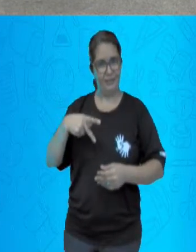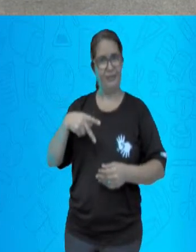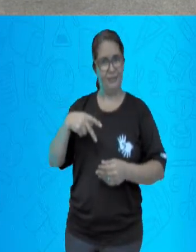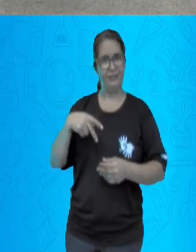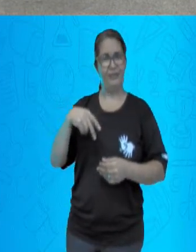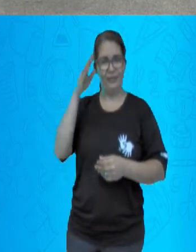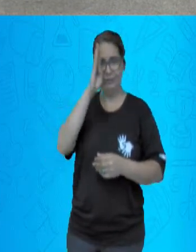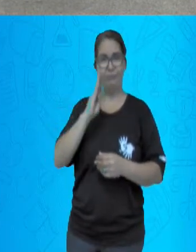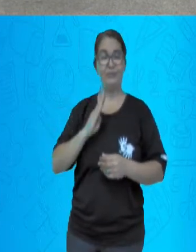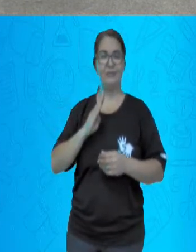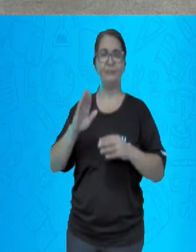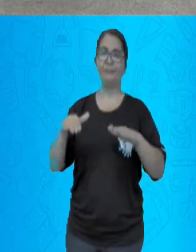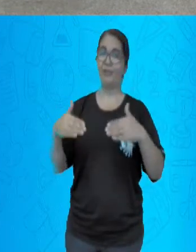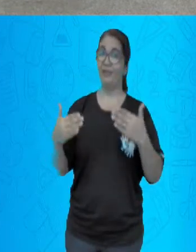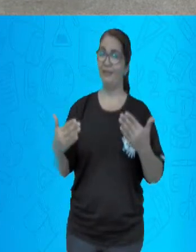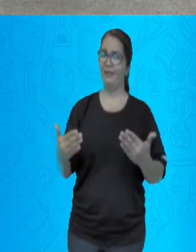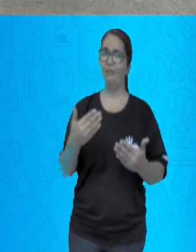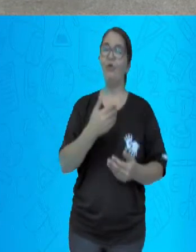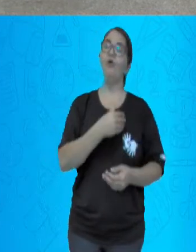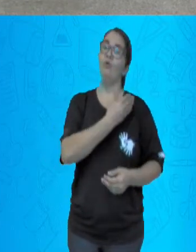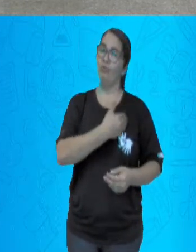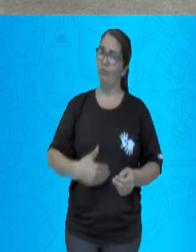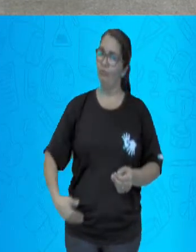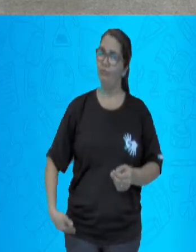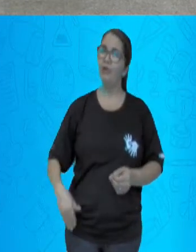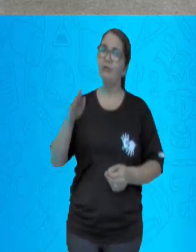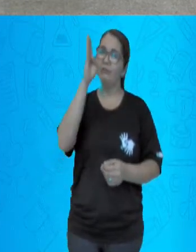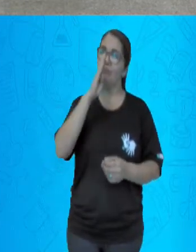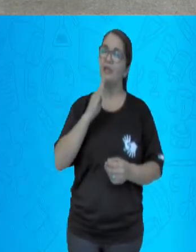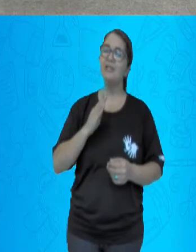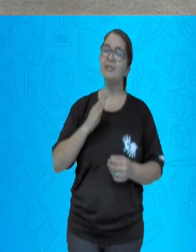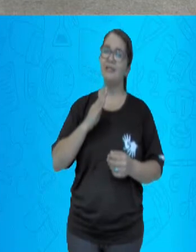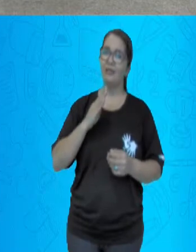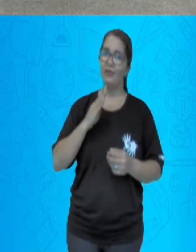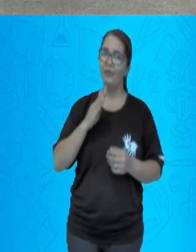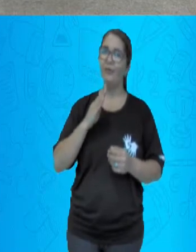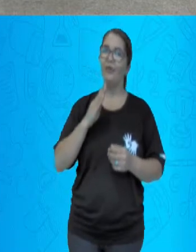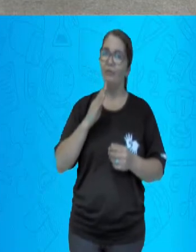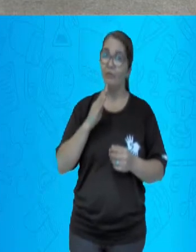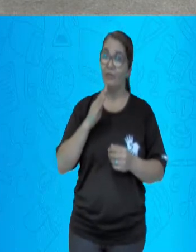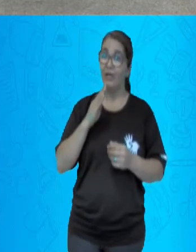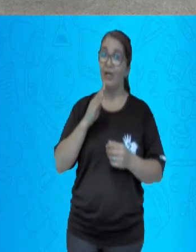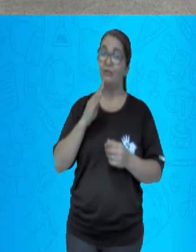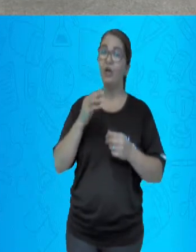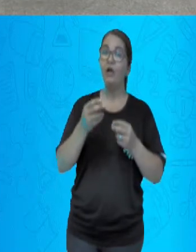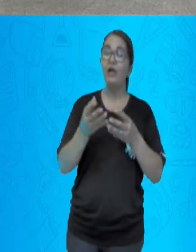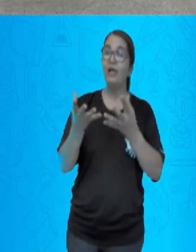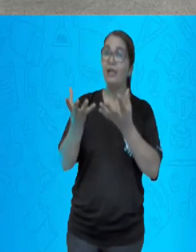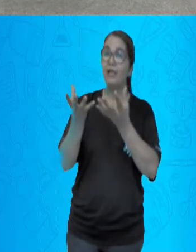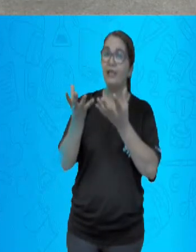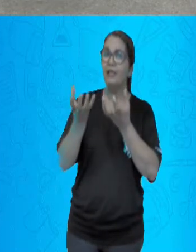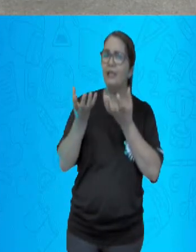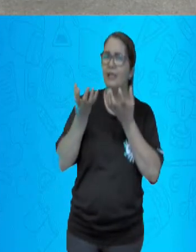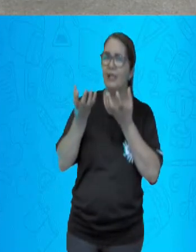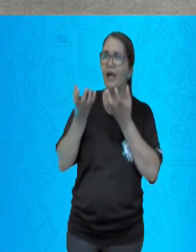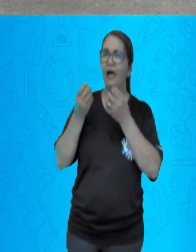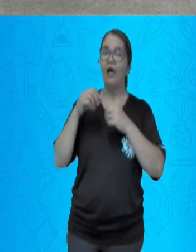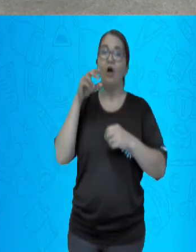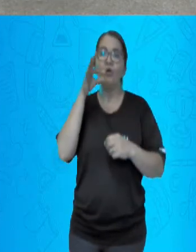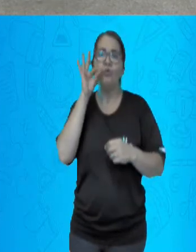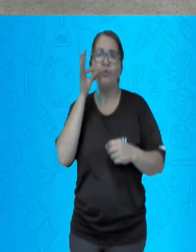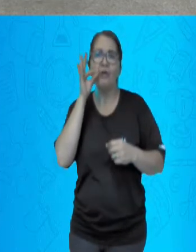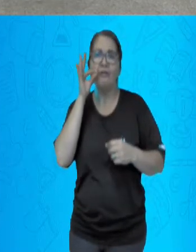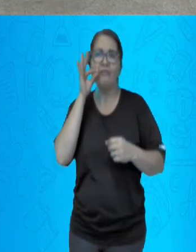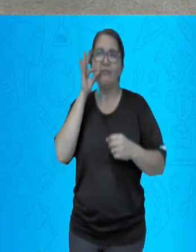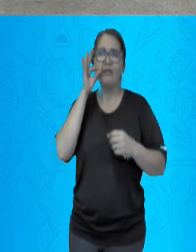brasileiro priorizava o café e preterindo as atividades industriais. Vale